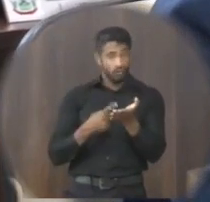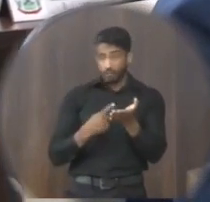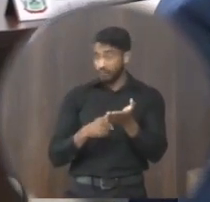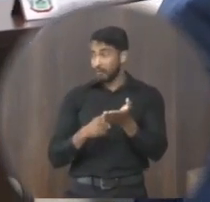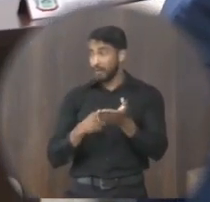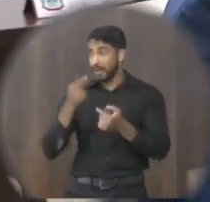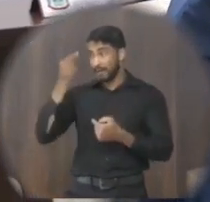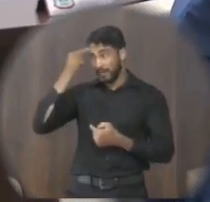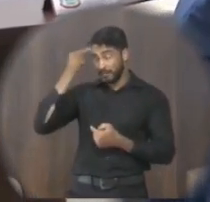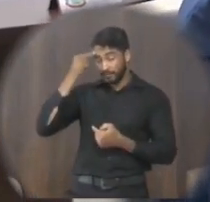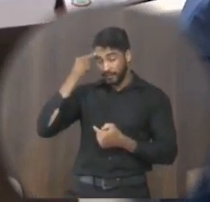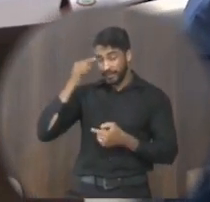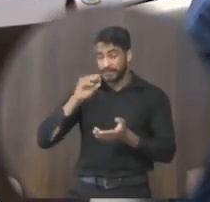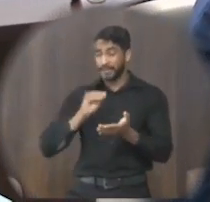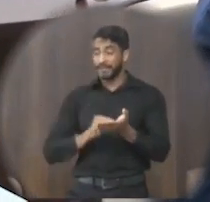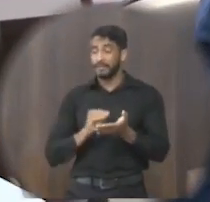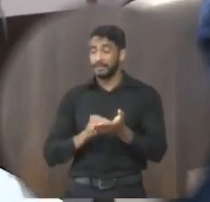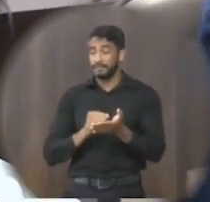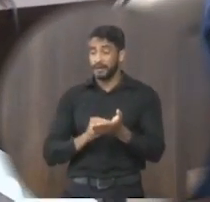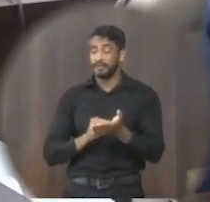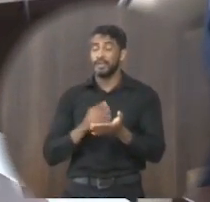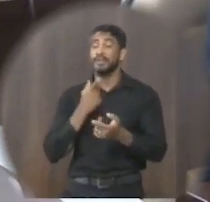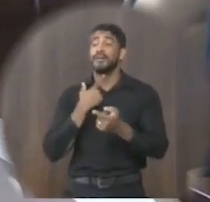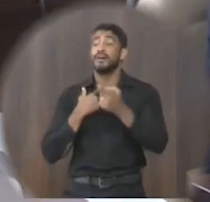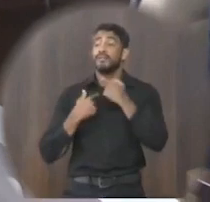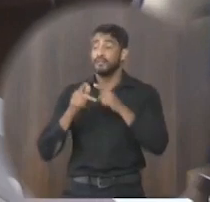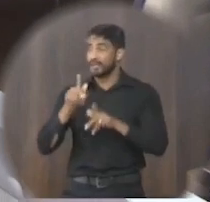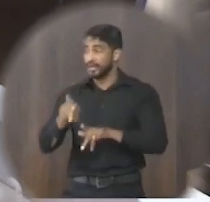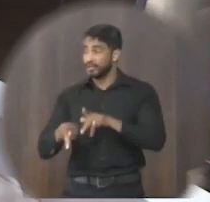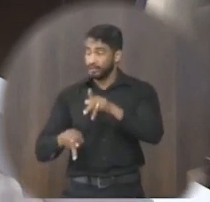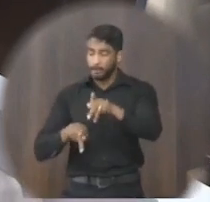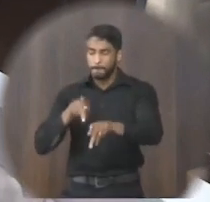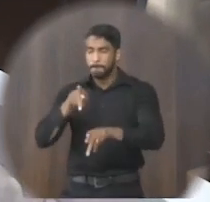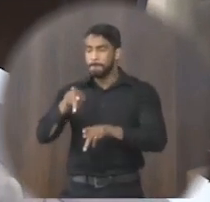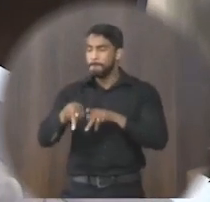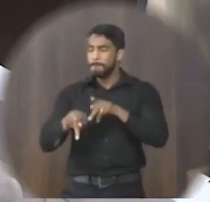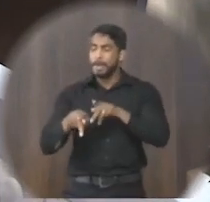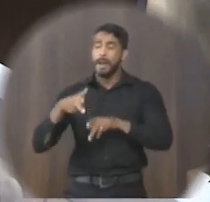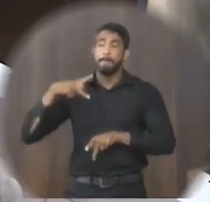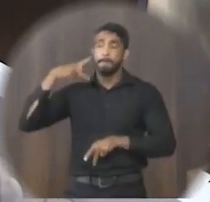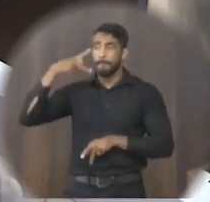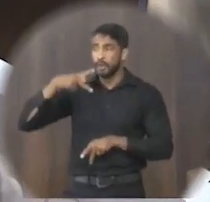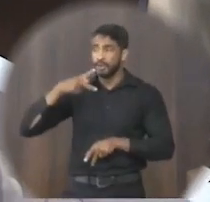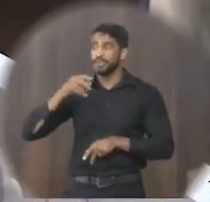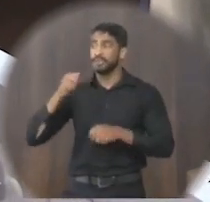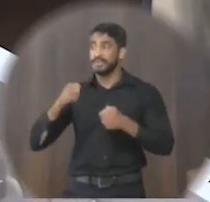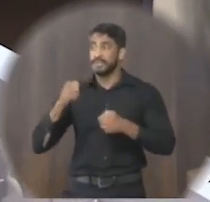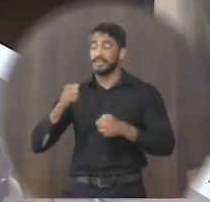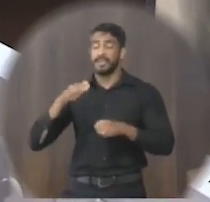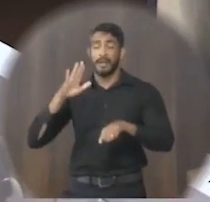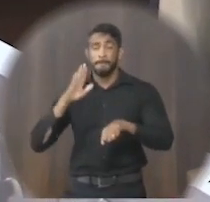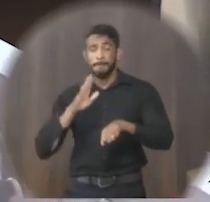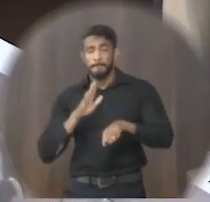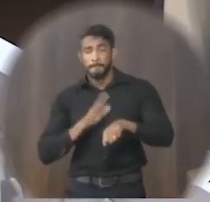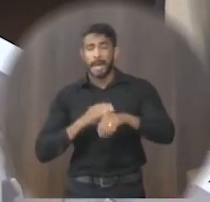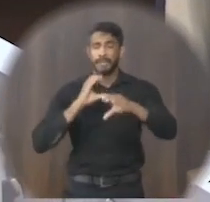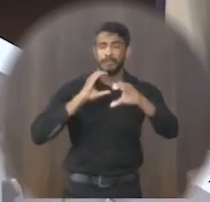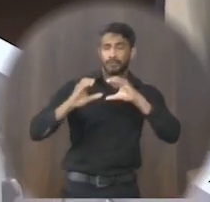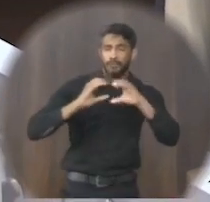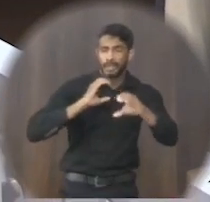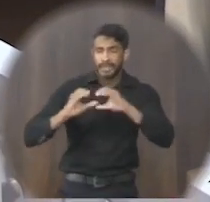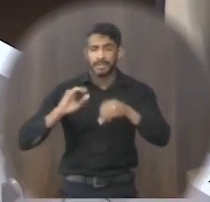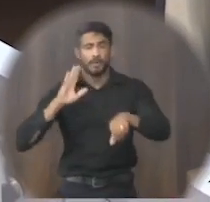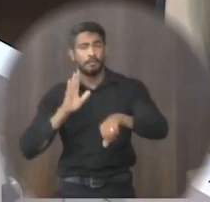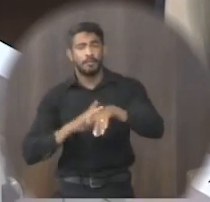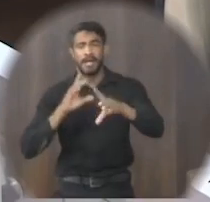penso o Iris e Valdeir que falta vontade política falta vontade política deveria ter mais interesse mais comunicação mais